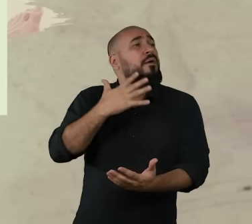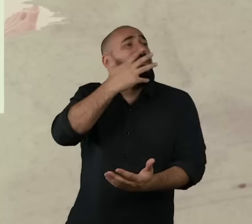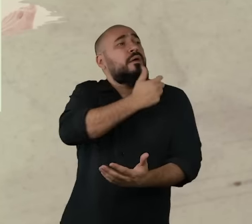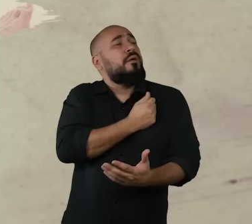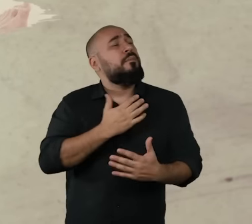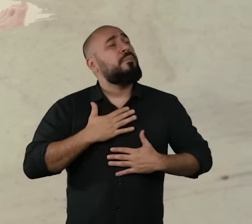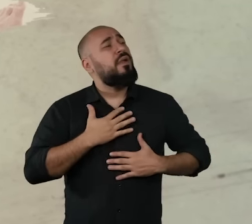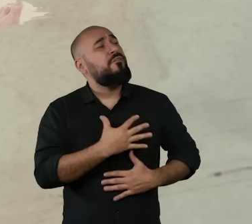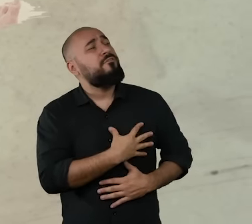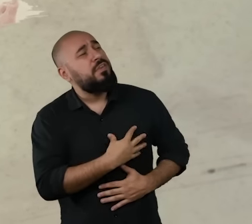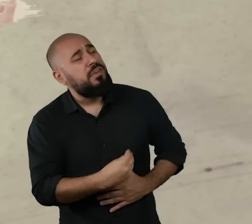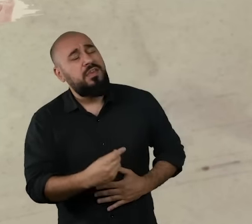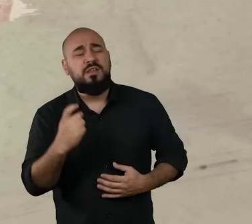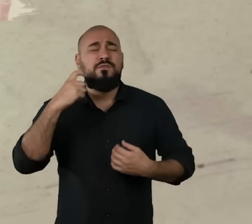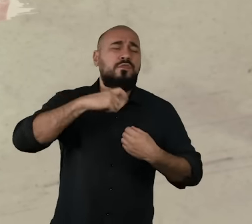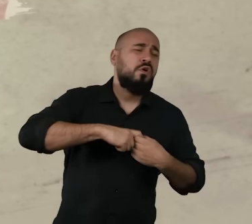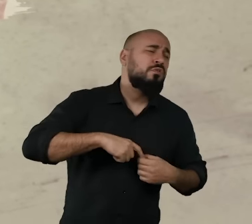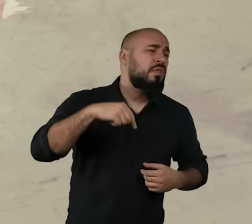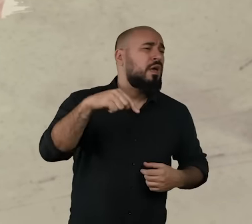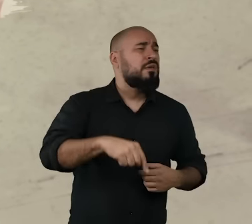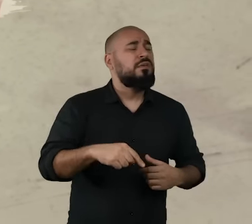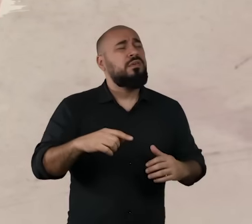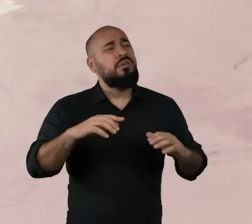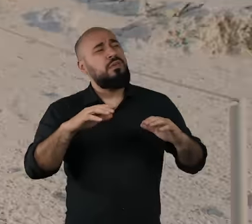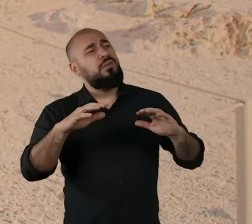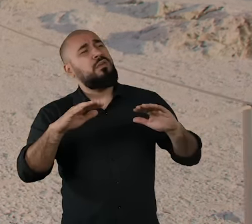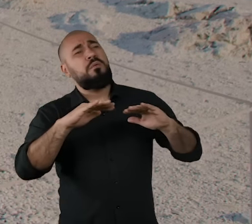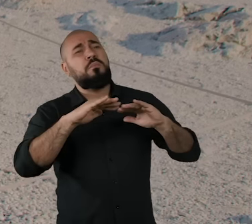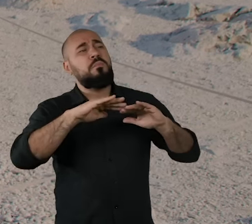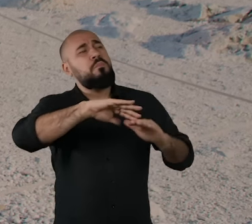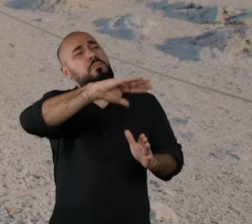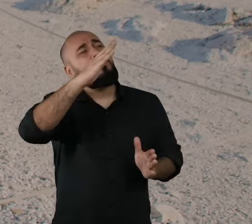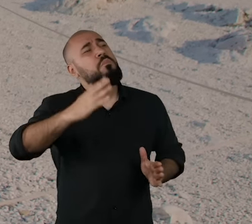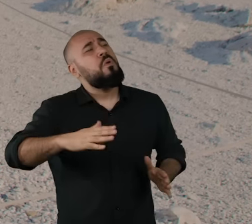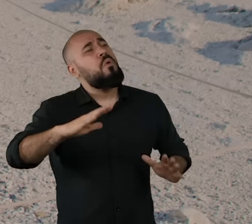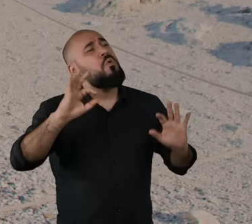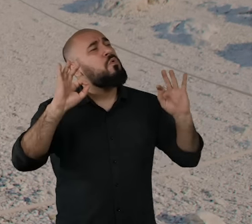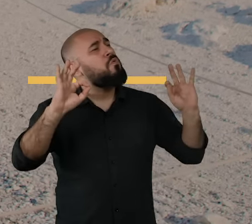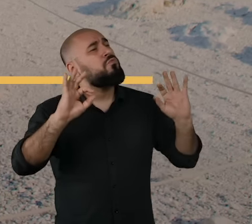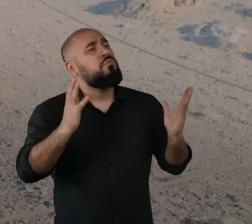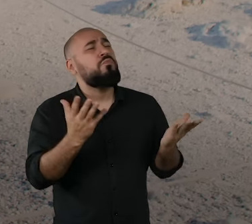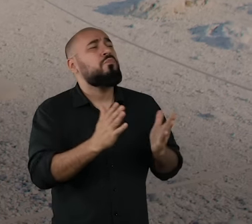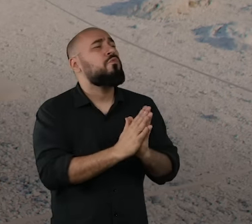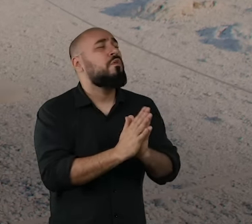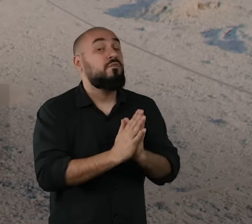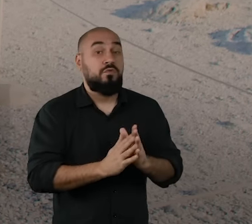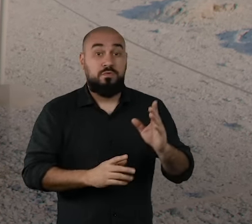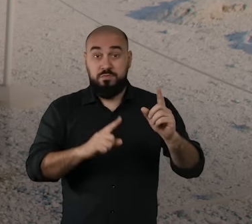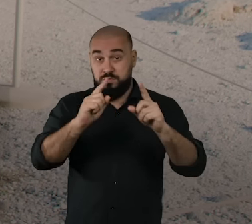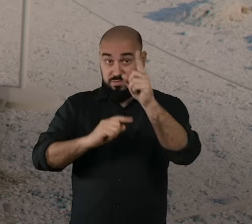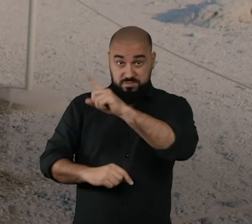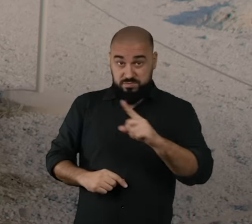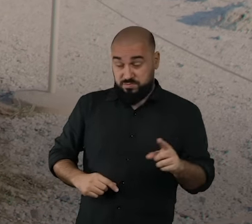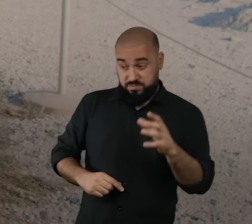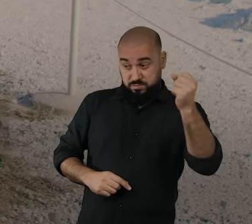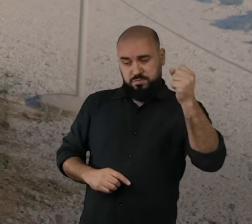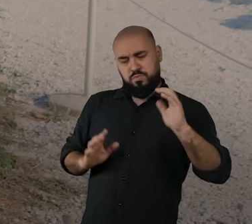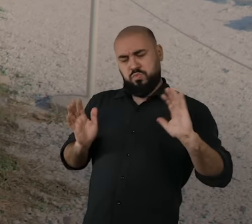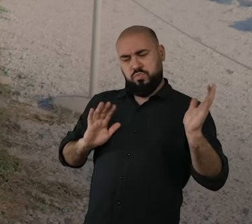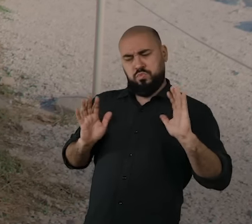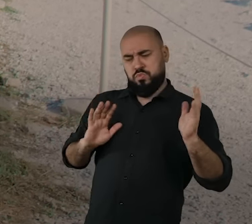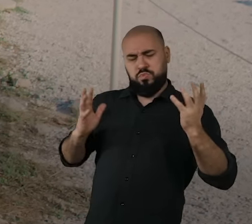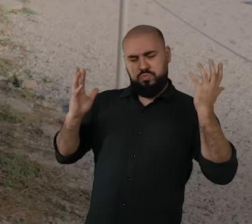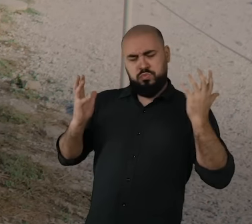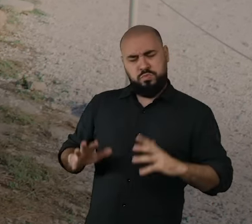Perséfones e trazendo-a novamente para o Monte Olimpo. Mas Zeus se recusou a fazer isso porque ele não queria criar